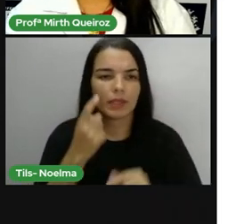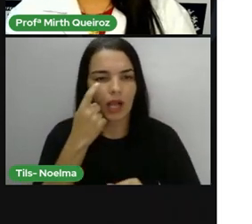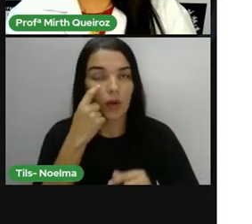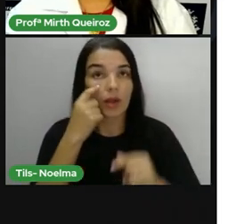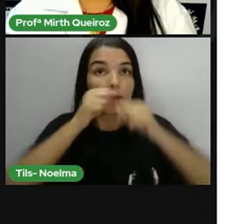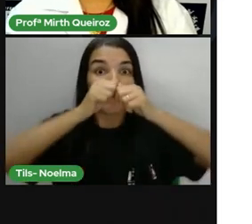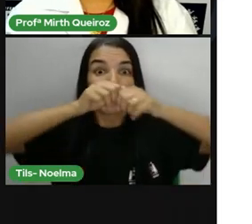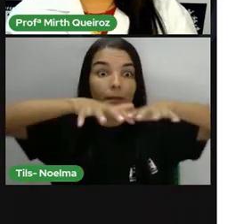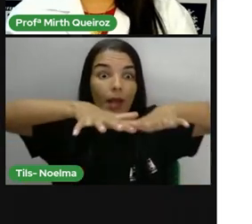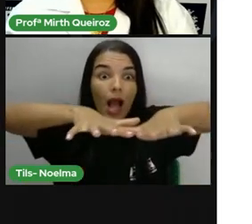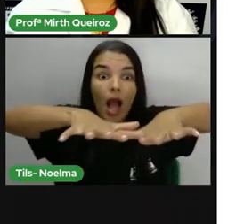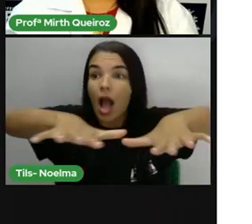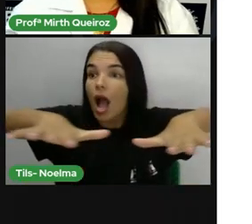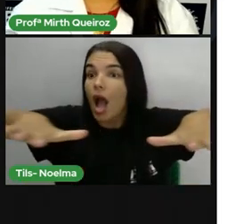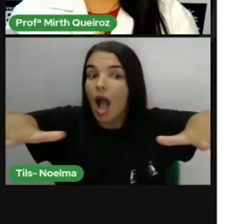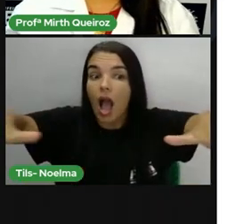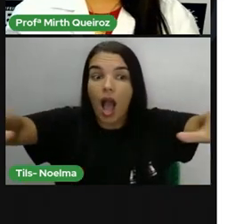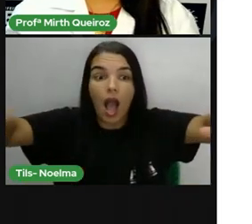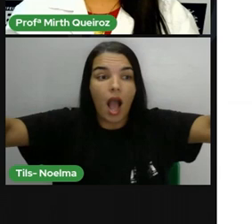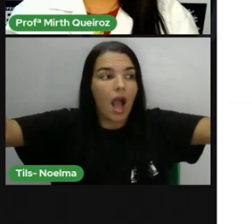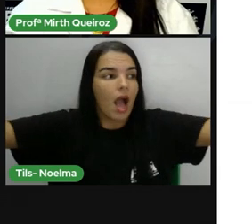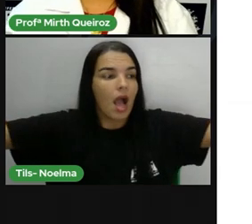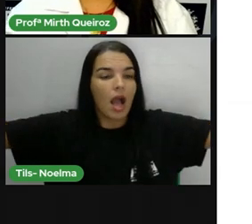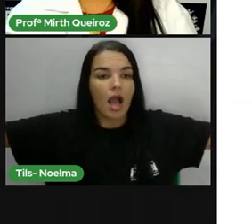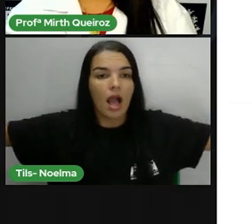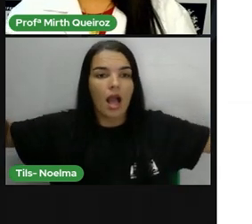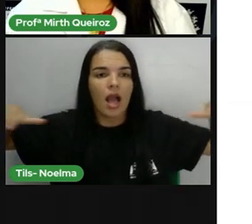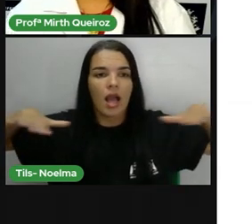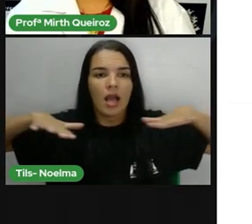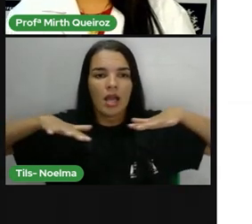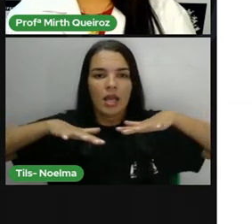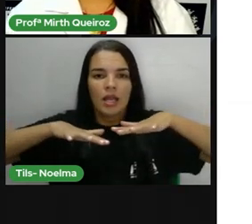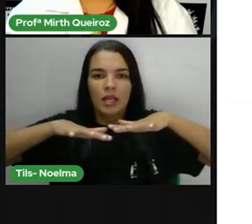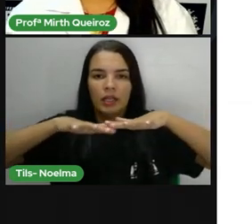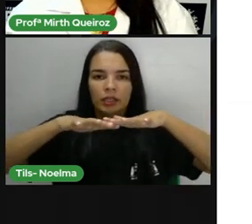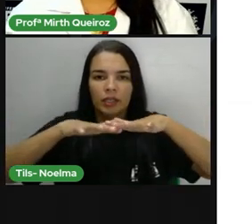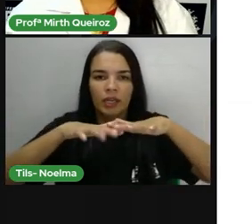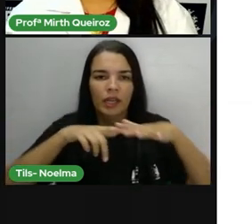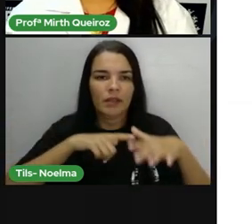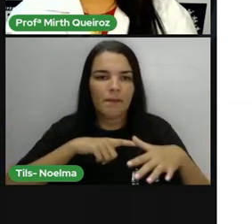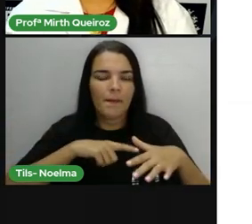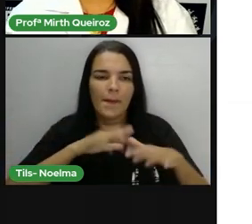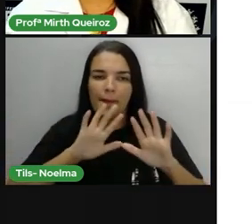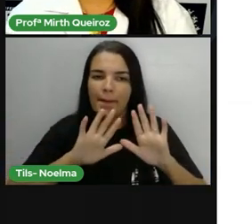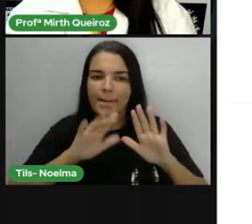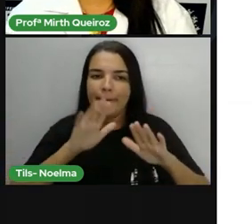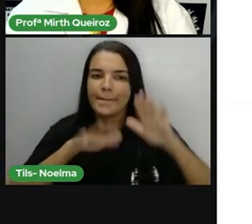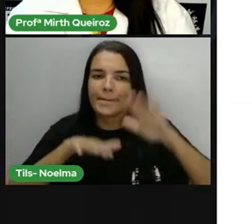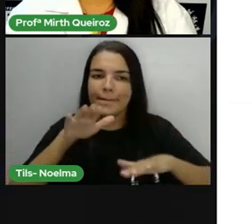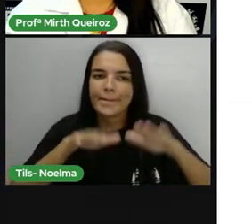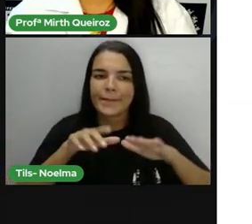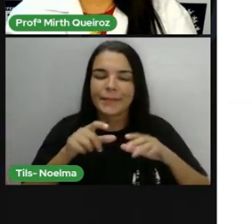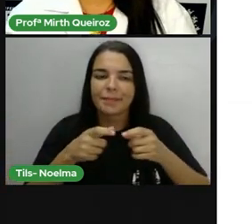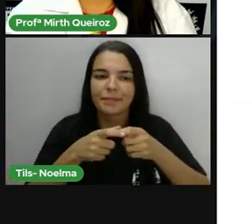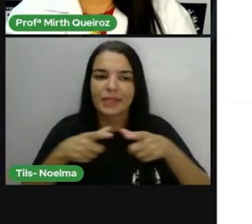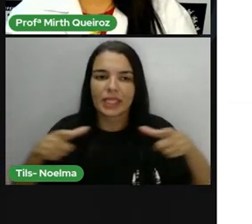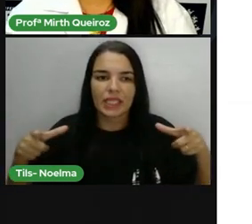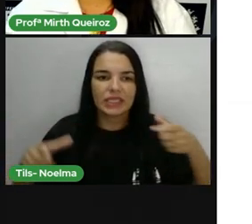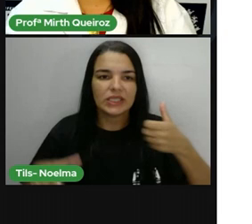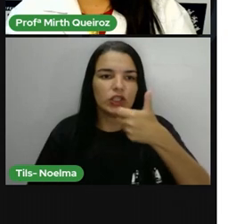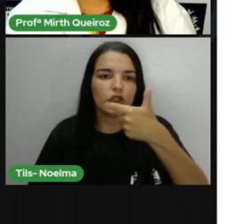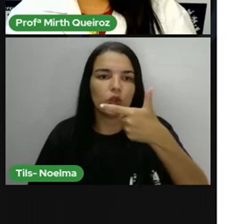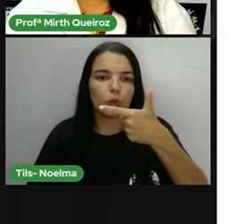de terra, seja de fundo de pasto ou outra extensão de terra, que possui o tamanho de 2